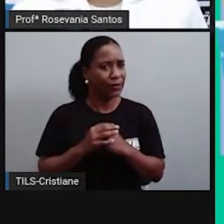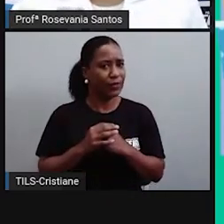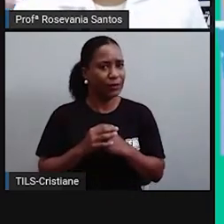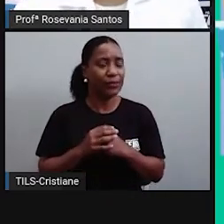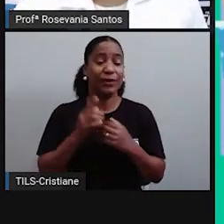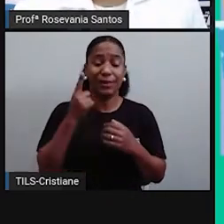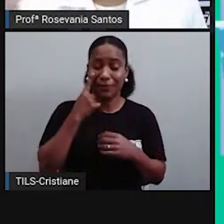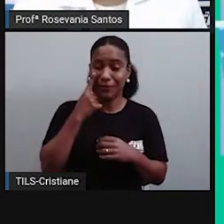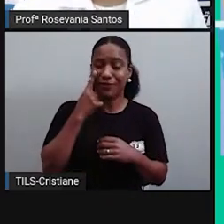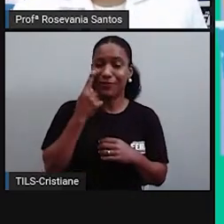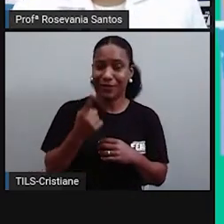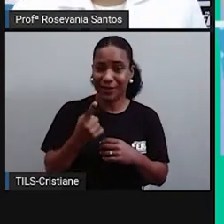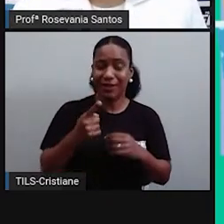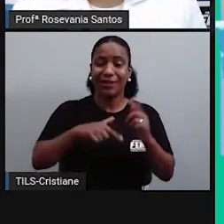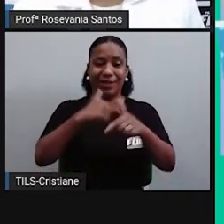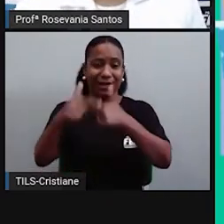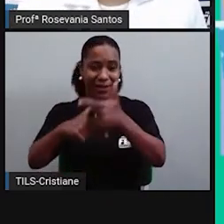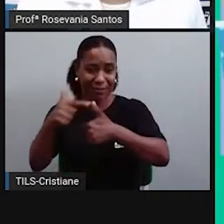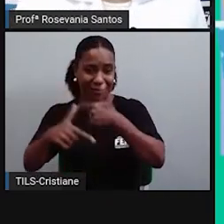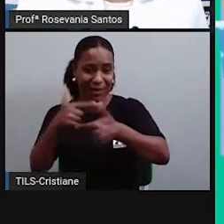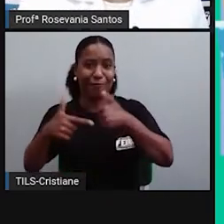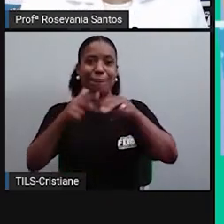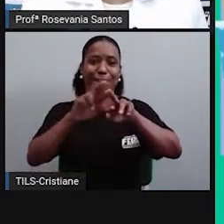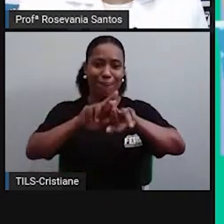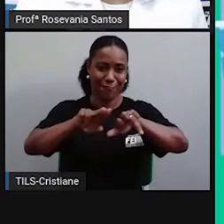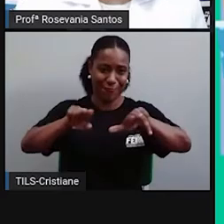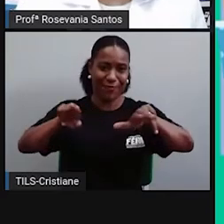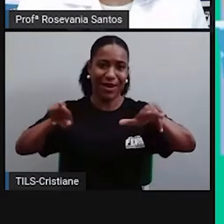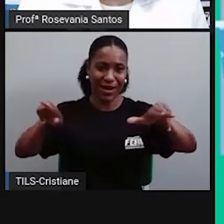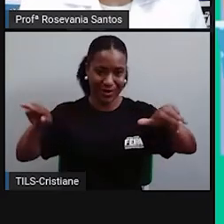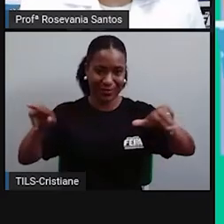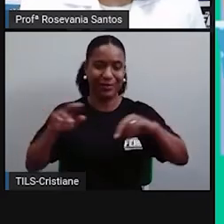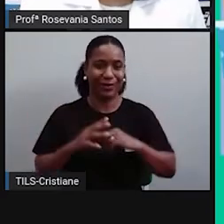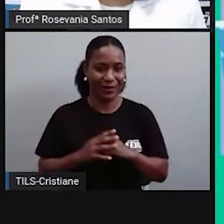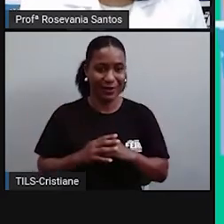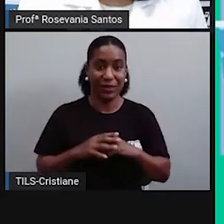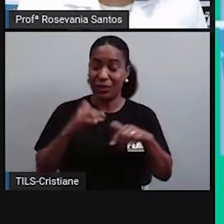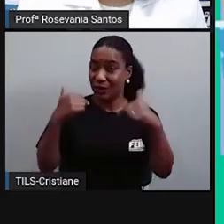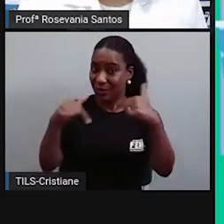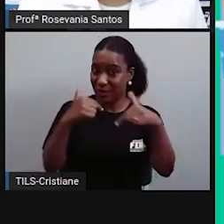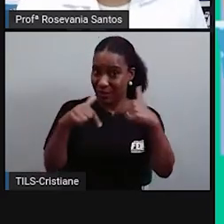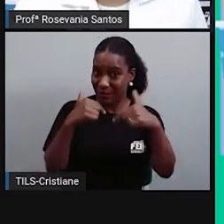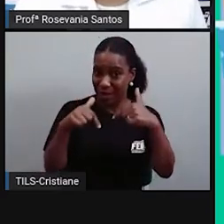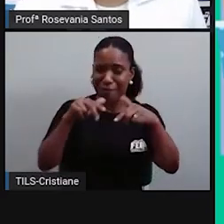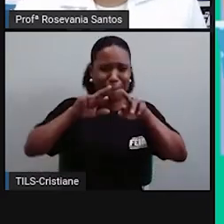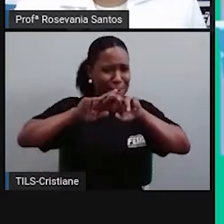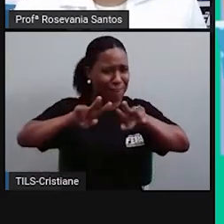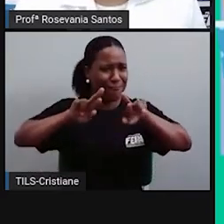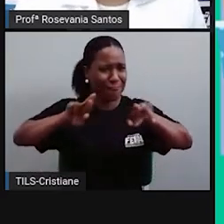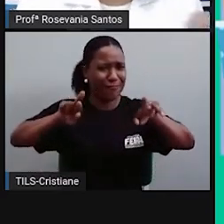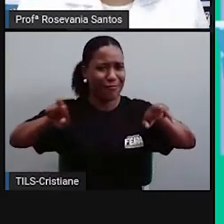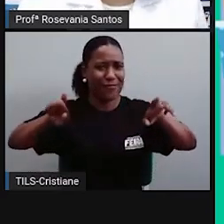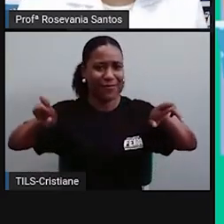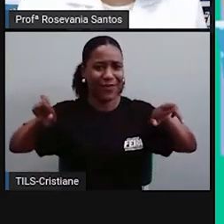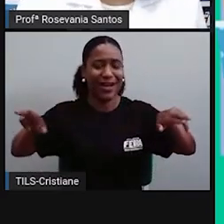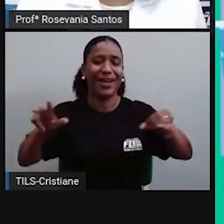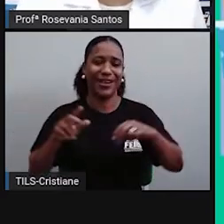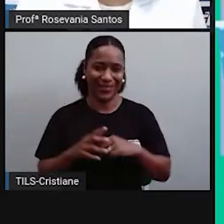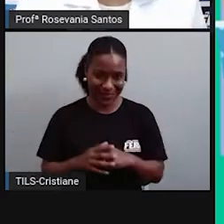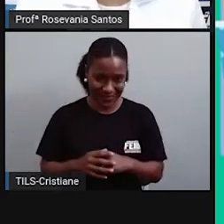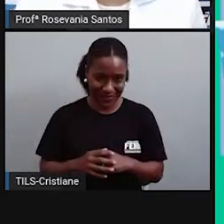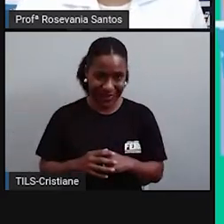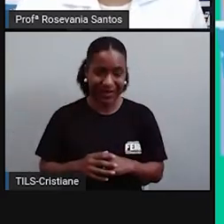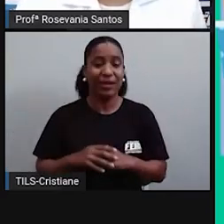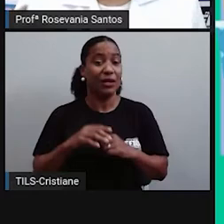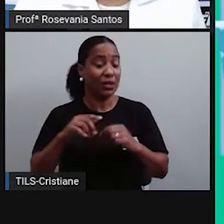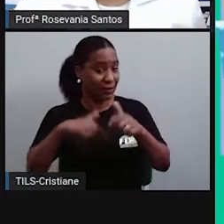Através dos diversos trabalhos humanos. Então, a gente tem trabalhos envolvendo aí outros mais diversos setores, como o